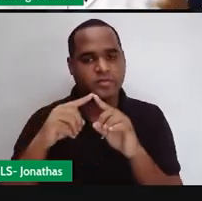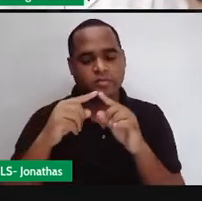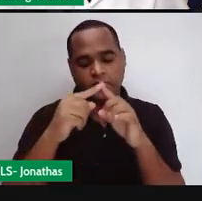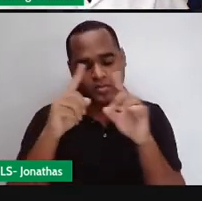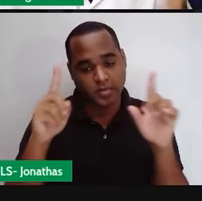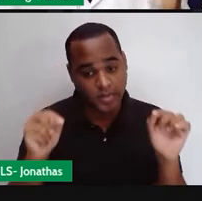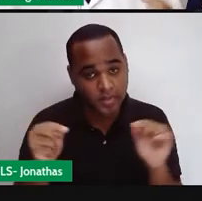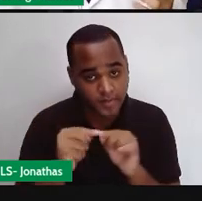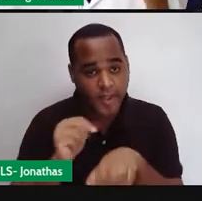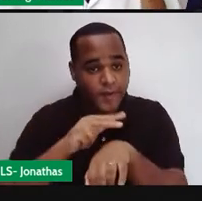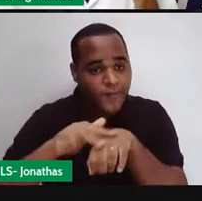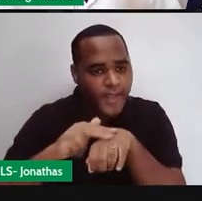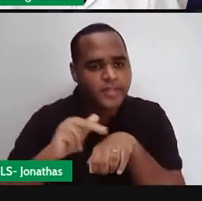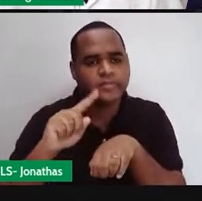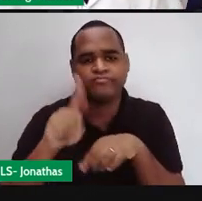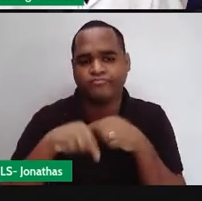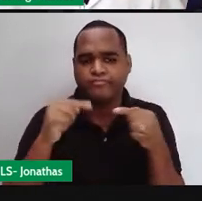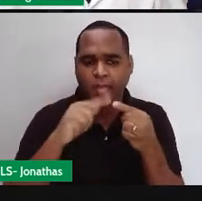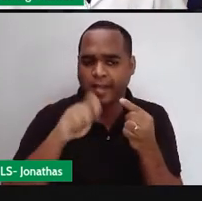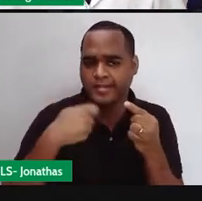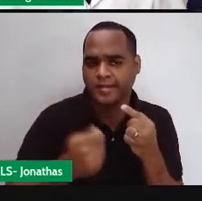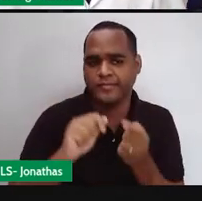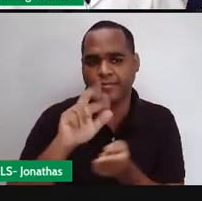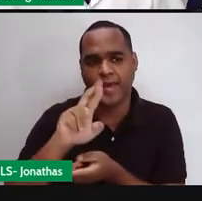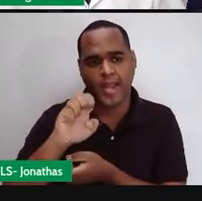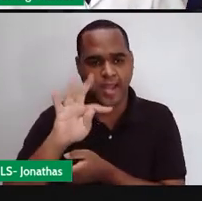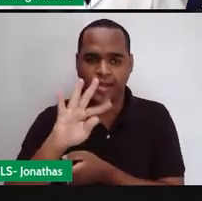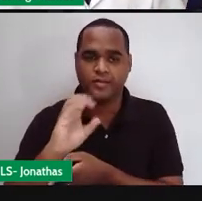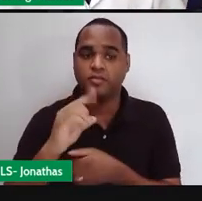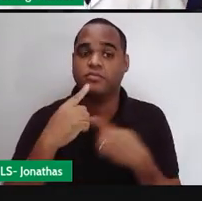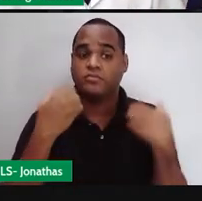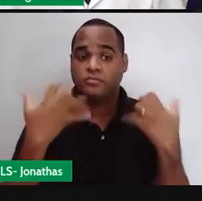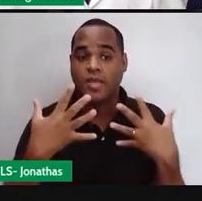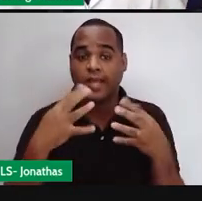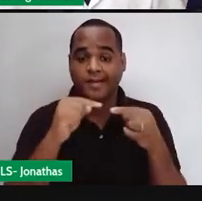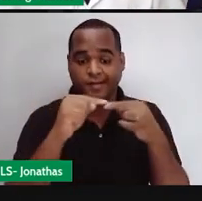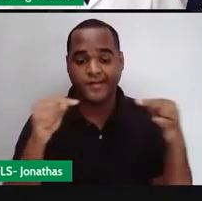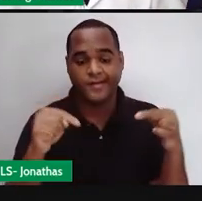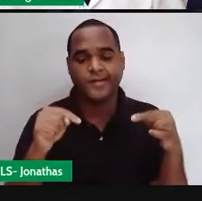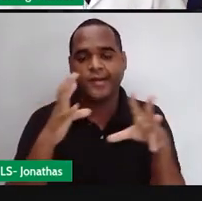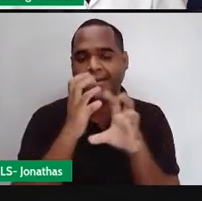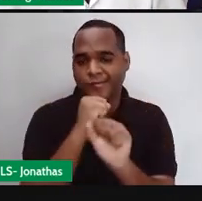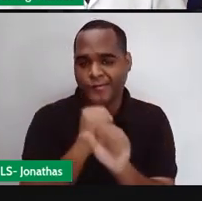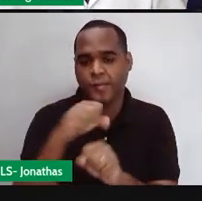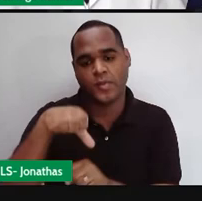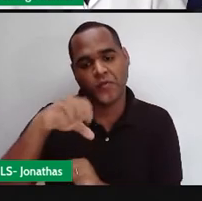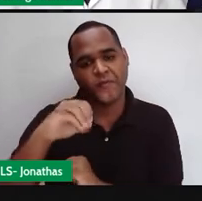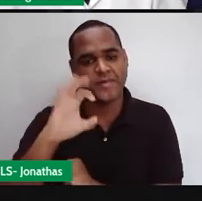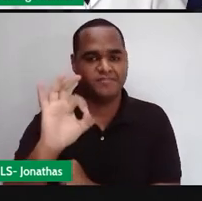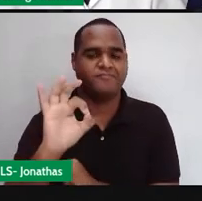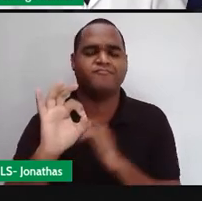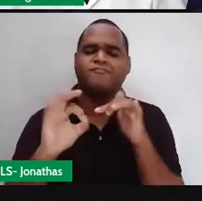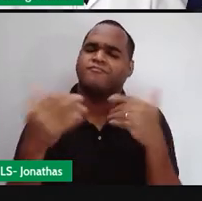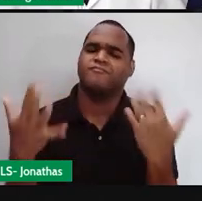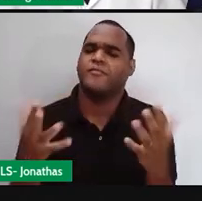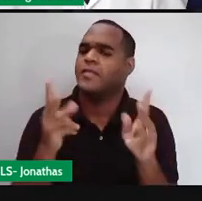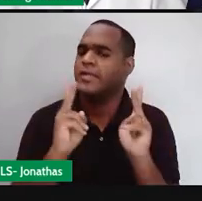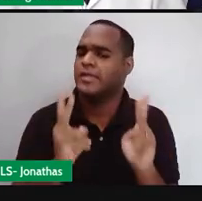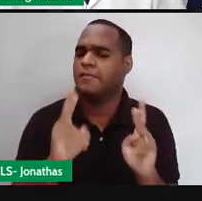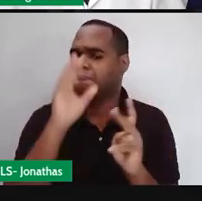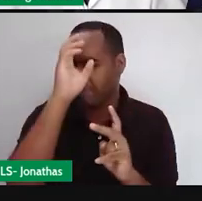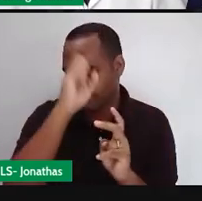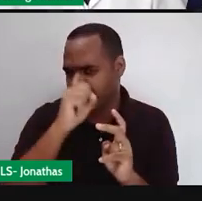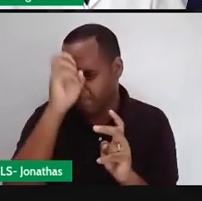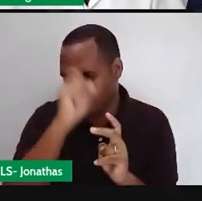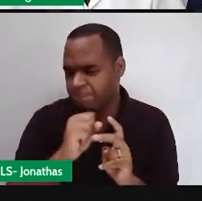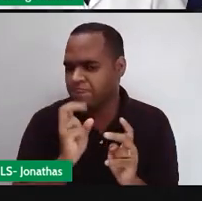retângulo, vão ser ângulos retos. Vão ser ângulos que têm medida de 90 graus. E a gente pode continuar medindo, ó.